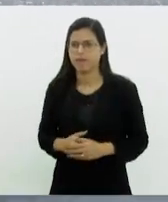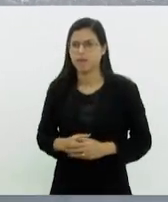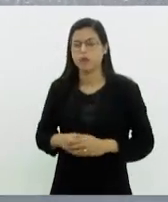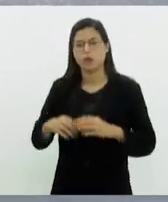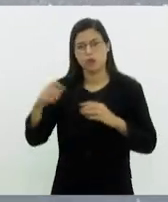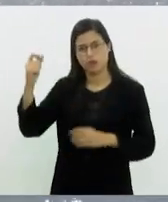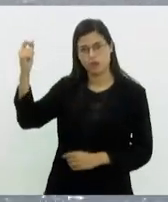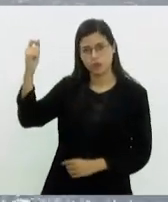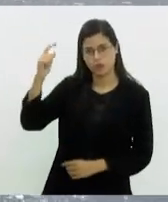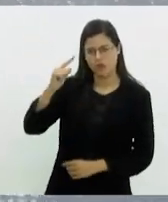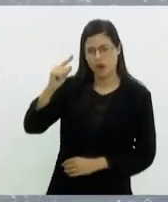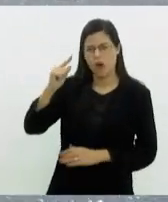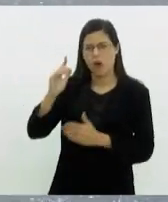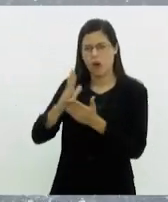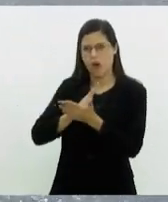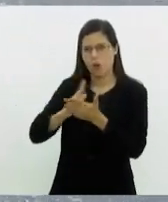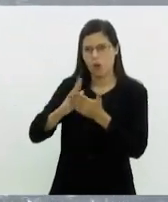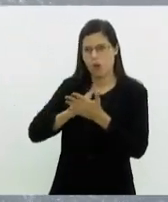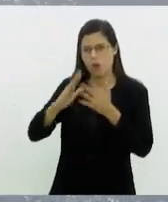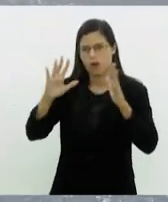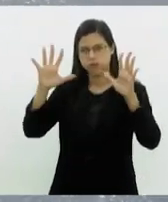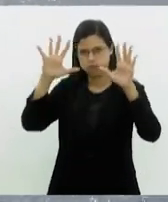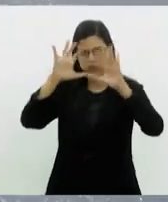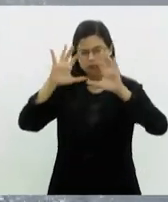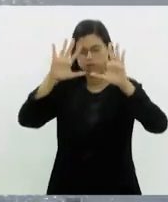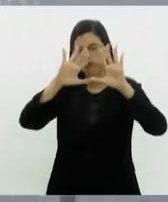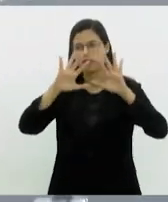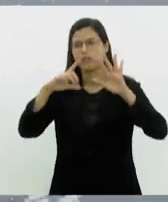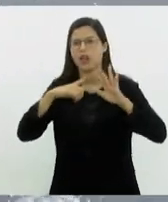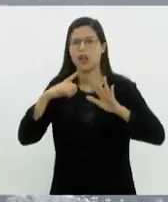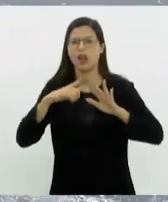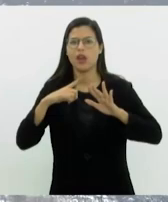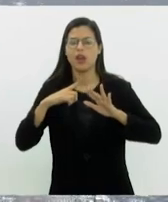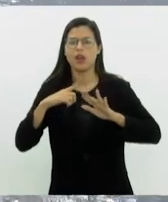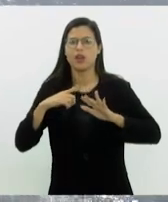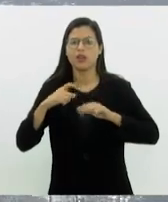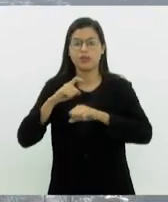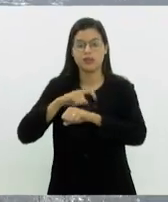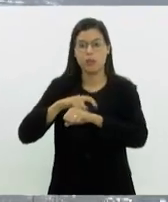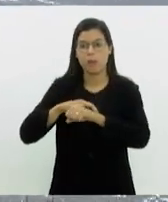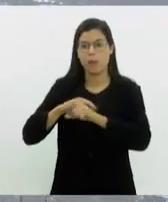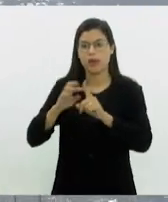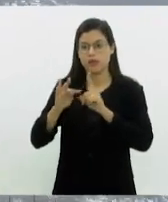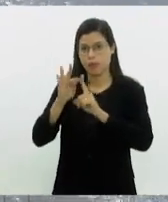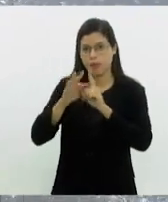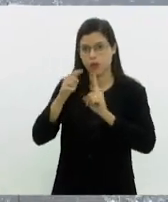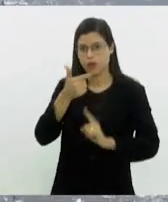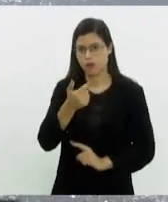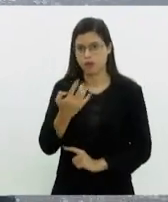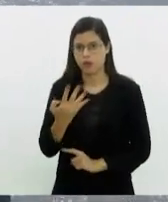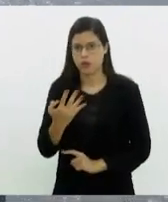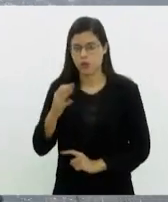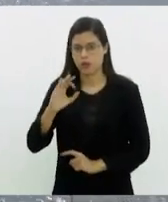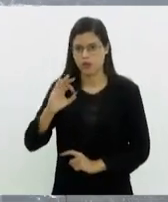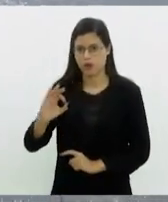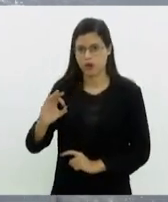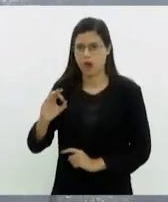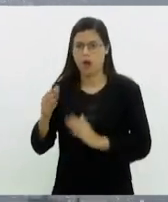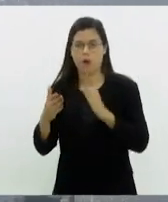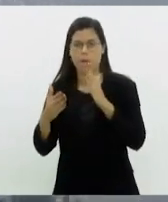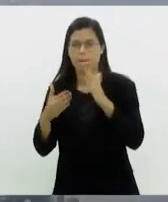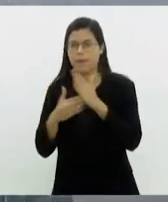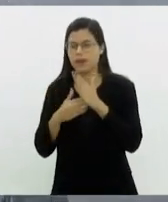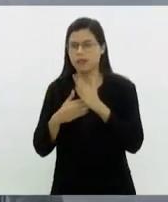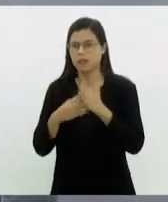sol, com algumas nuvens, tem um nevoeiro aí na Baía de Guanabara. Nesse momento faz 24 graus. A máxima para hoje é de